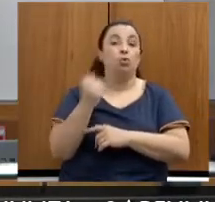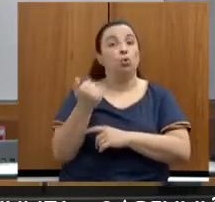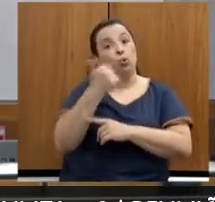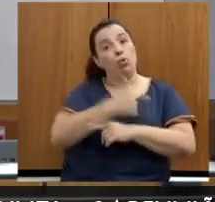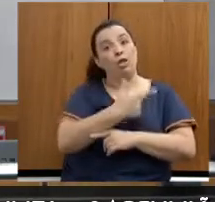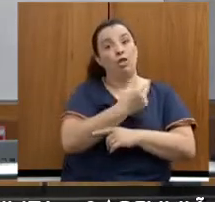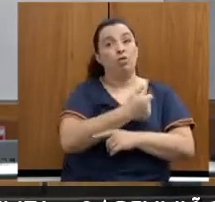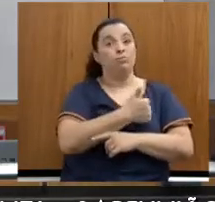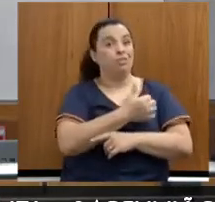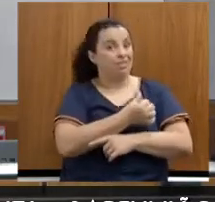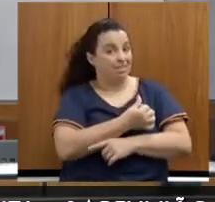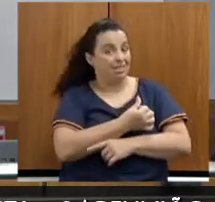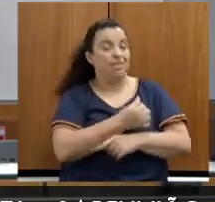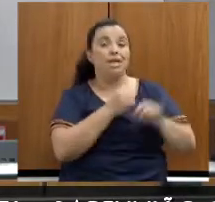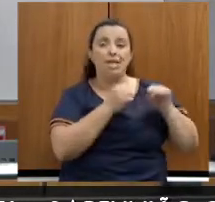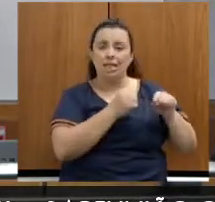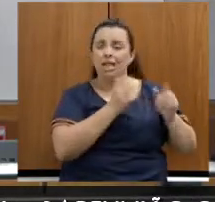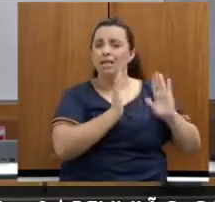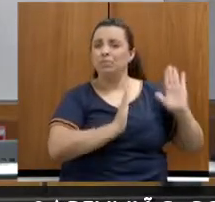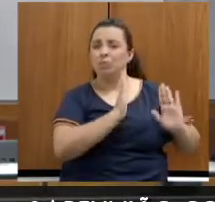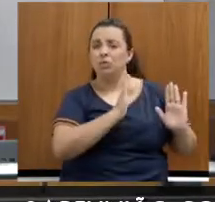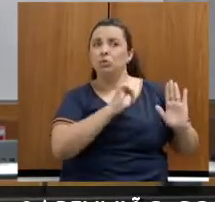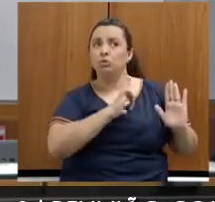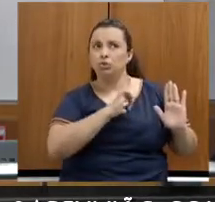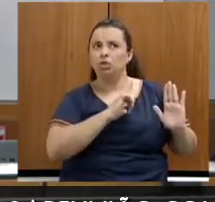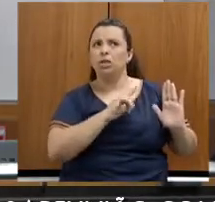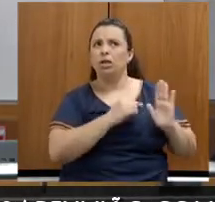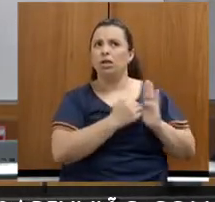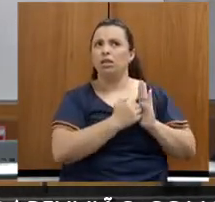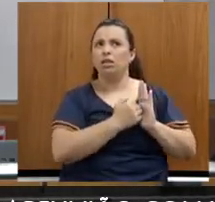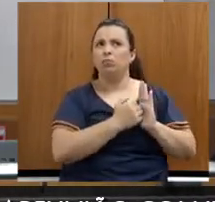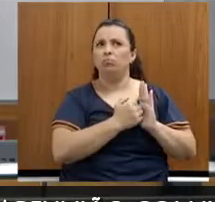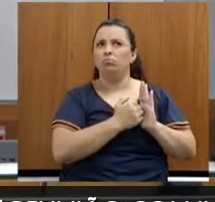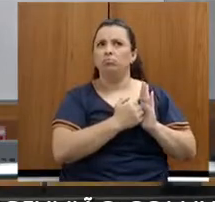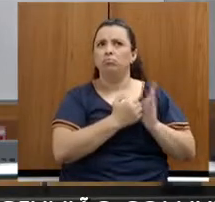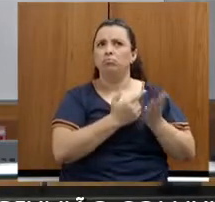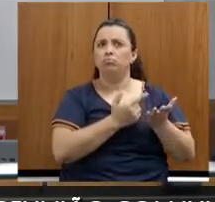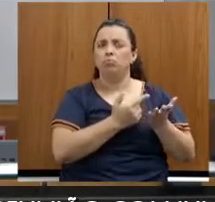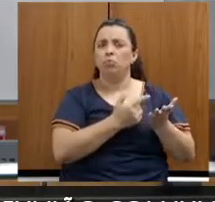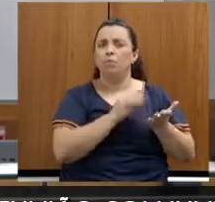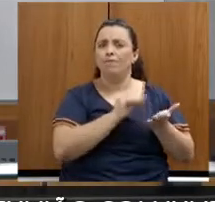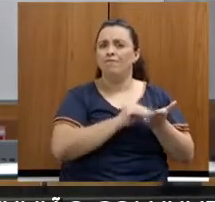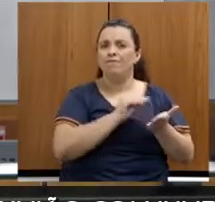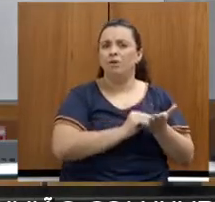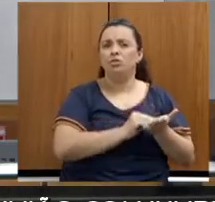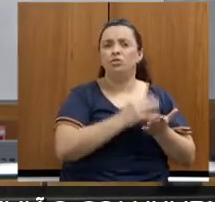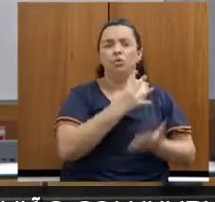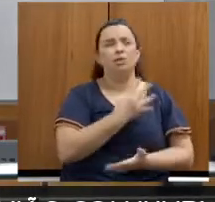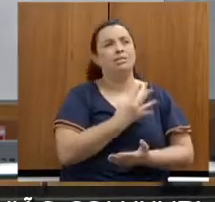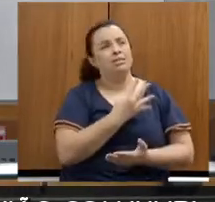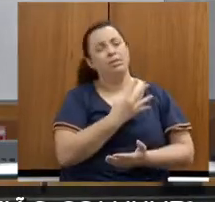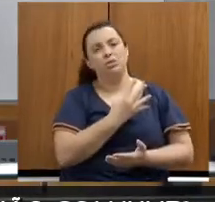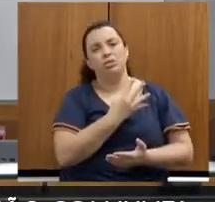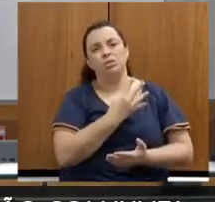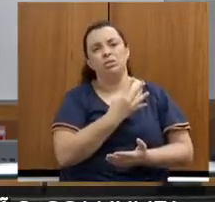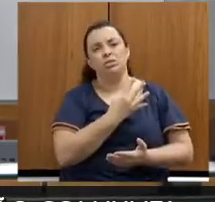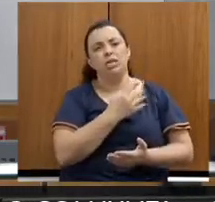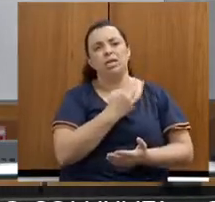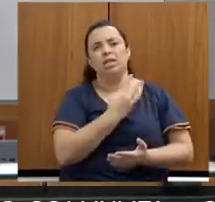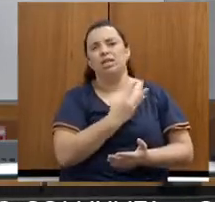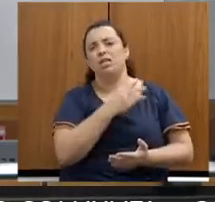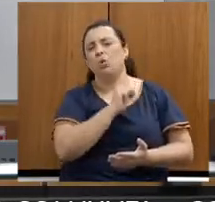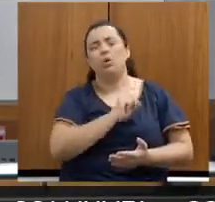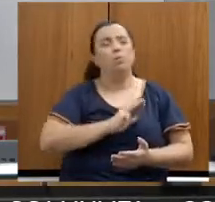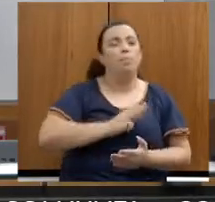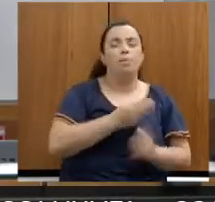tínhamos, à época, um déficit de 428 mil domicílios, era o nosso déficit. A minha questão, que